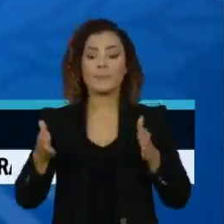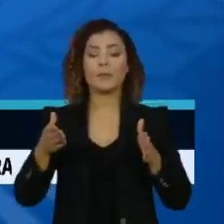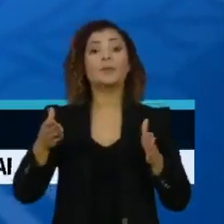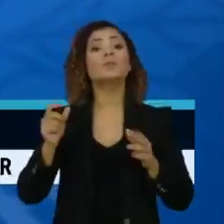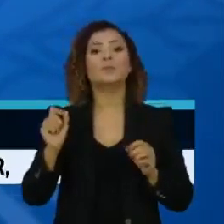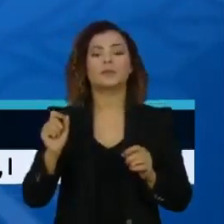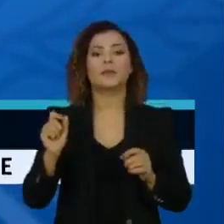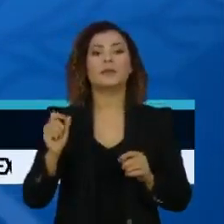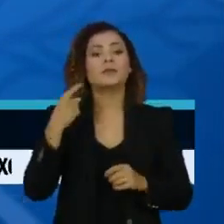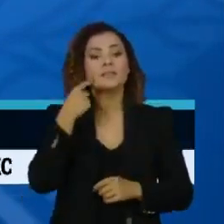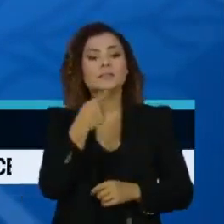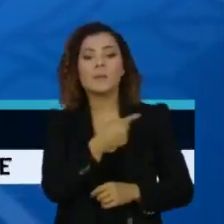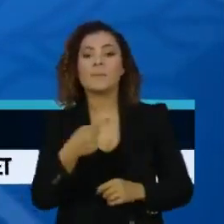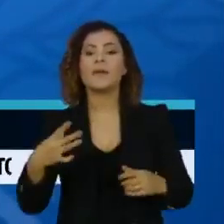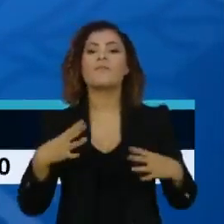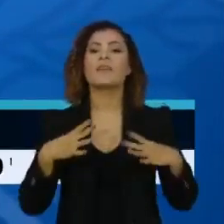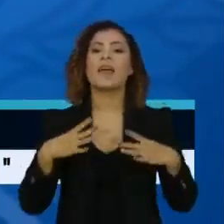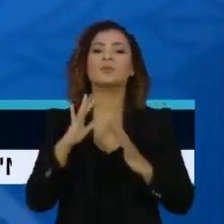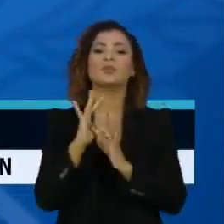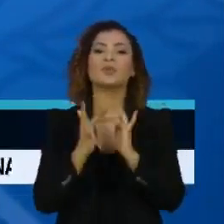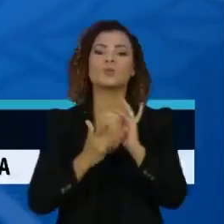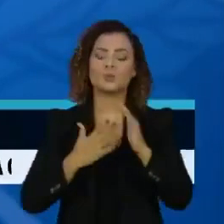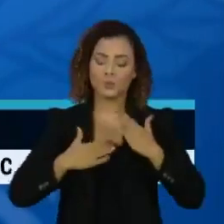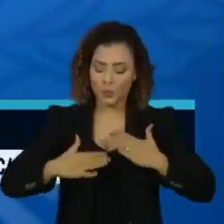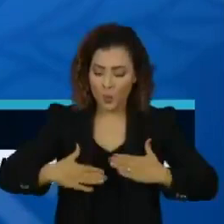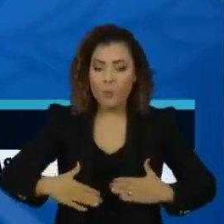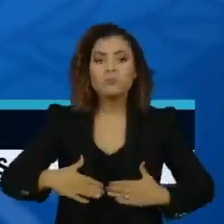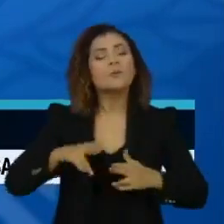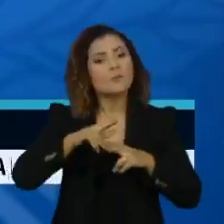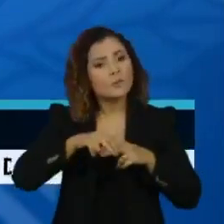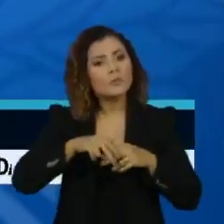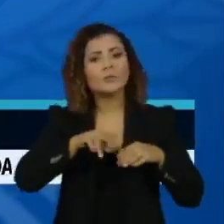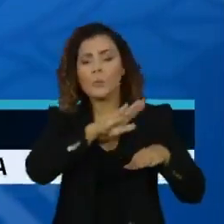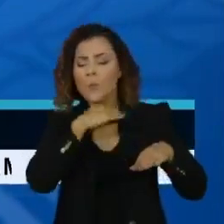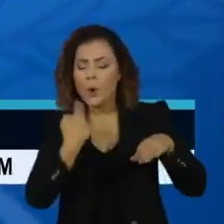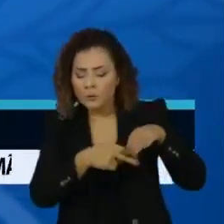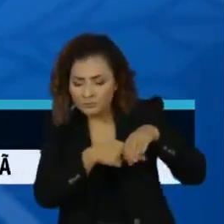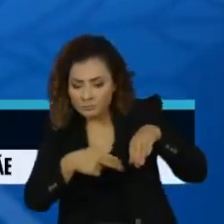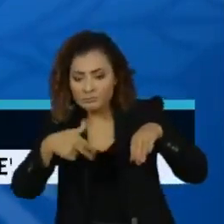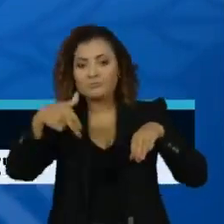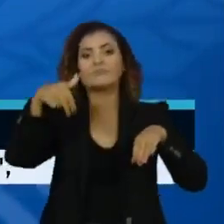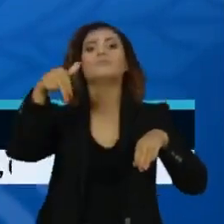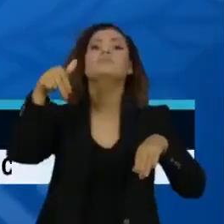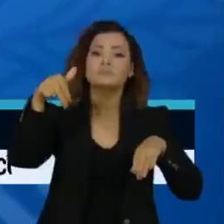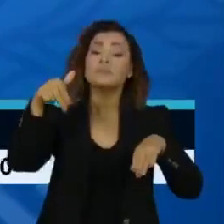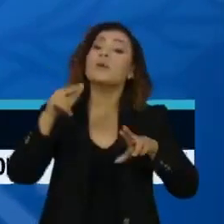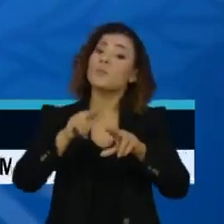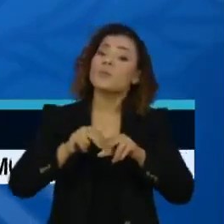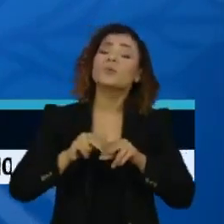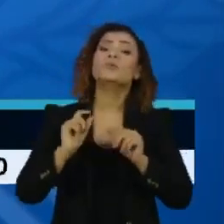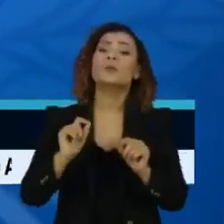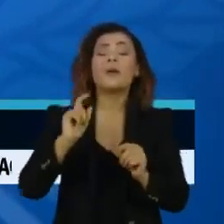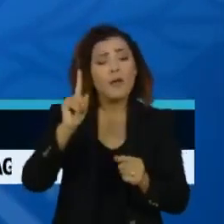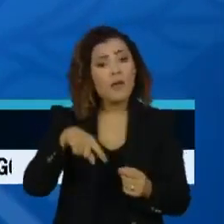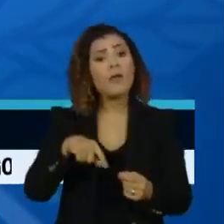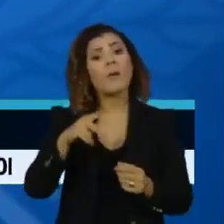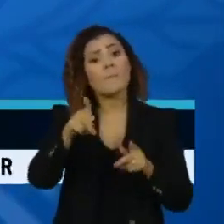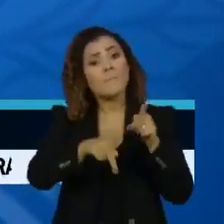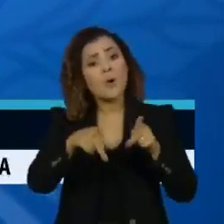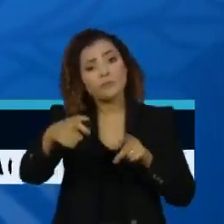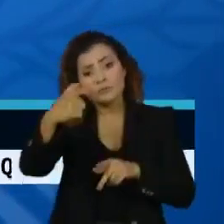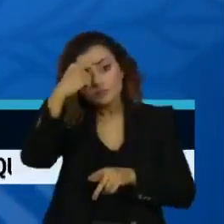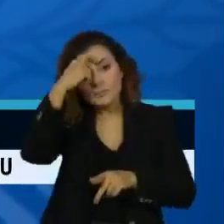Semana Santa, que é um feriado que tende a estimular a aglomeração, que possa o povo brasileiro ter a